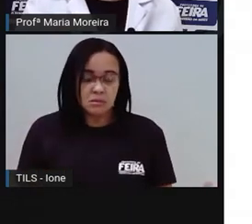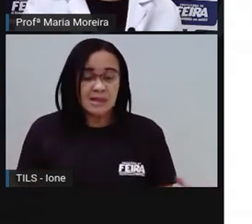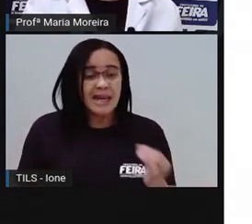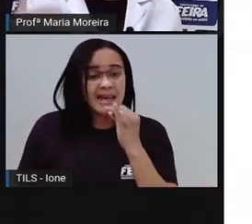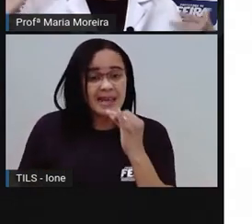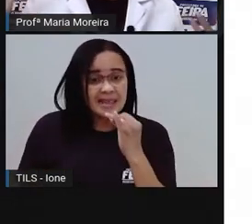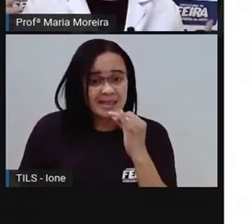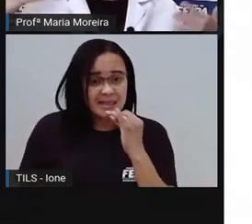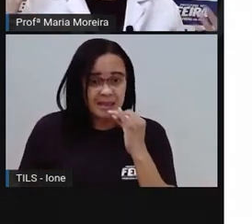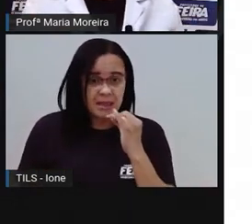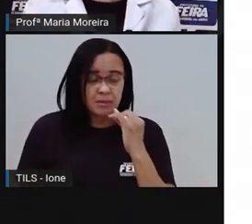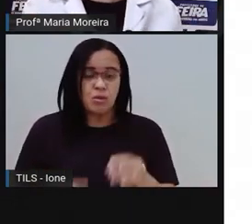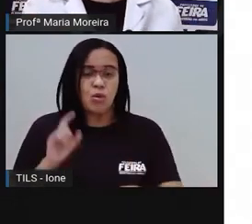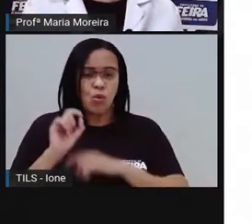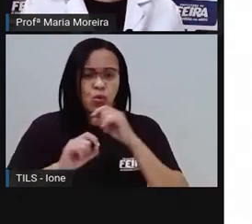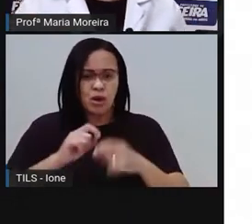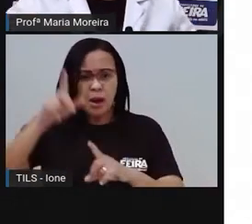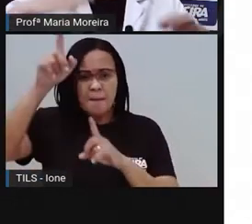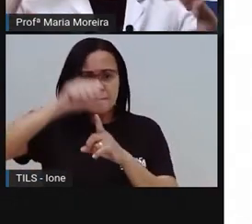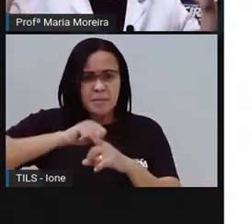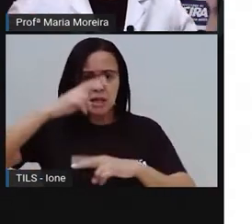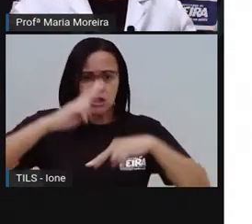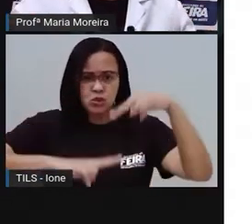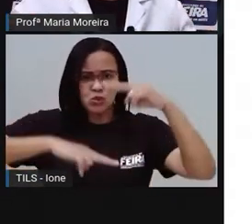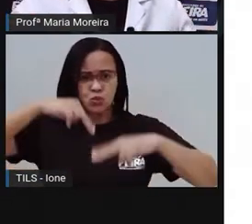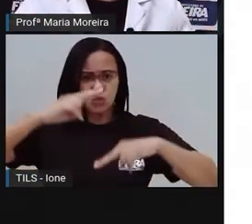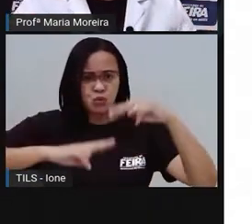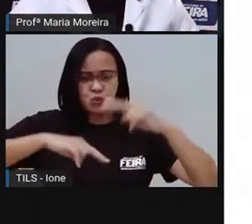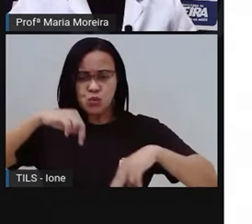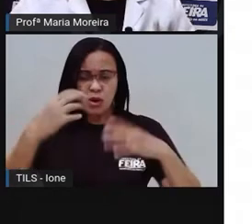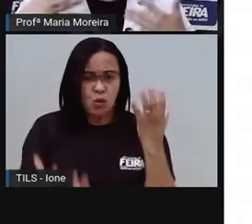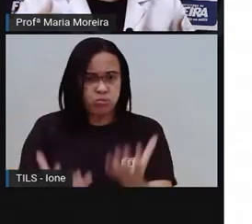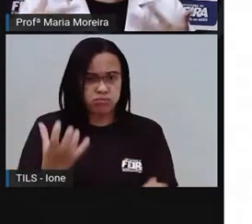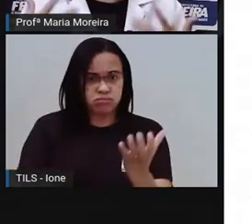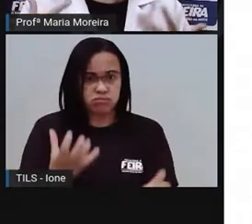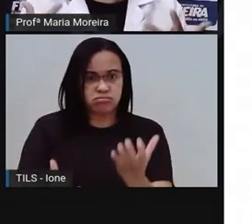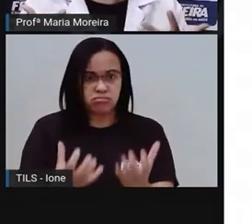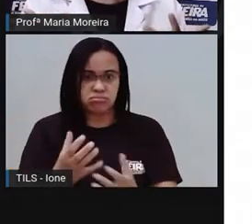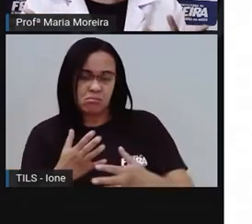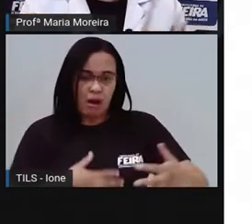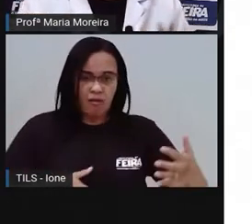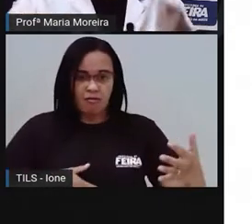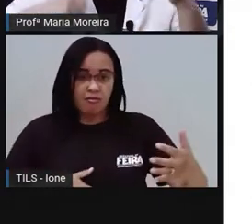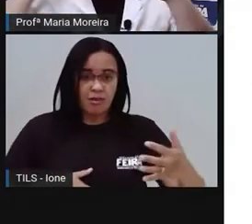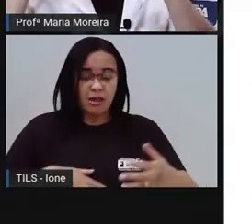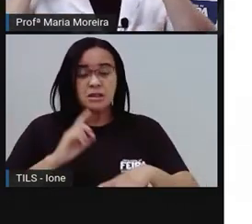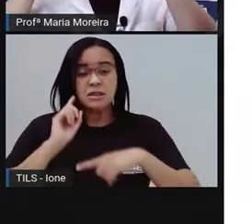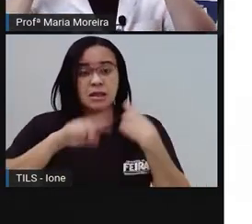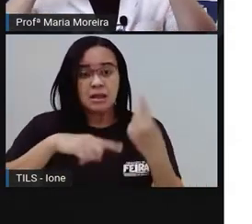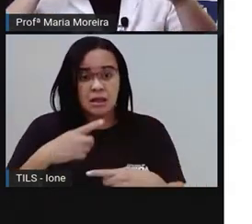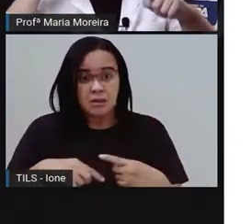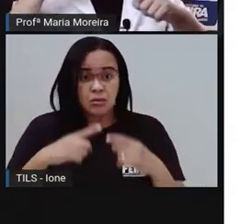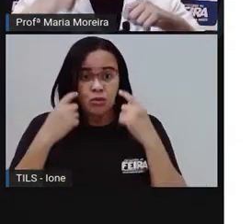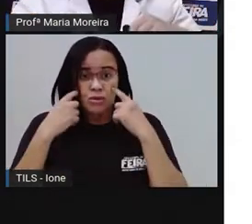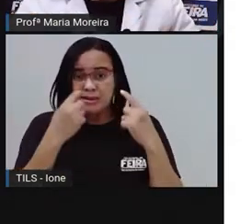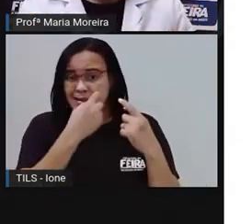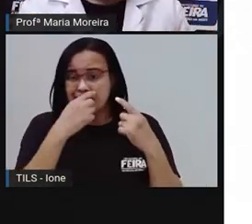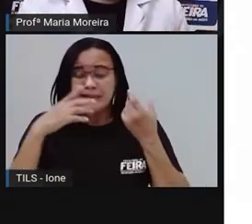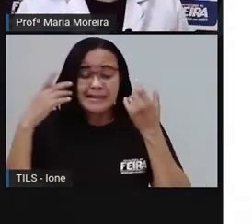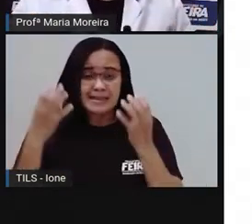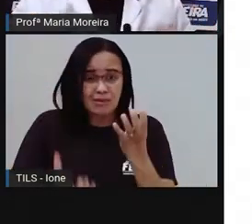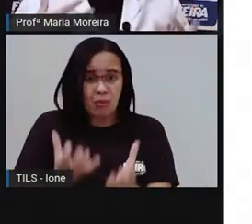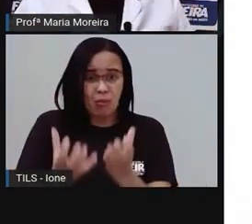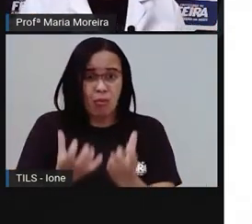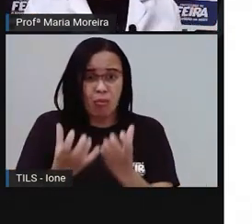João, que várias pessoas aí acendem fogueira, então aquela fumaça toda acaba fazendo com que, ó, os olhos comecem a arder,